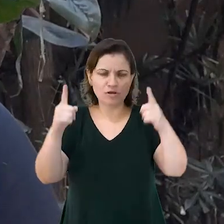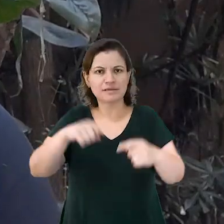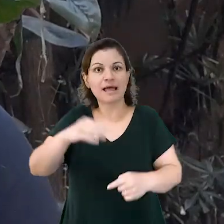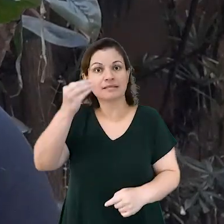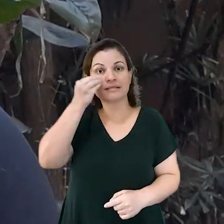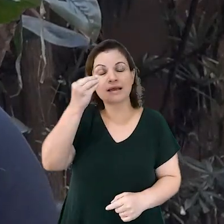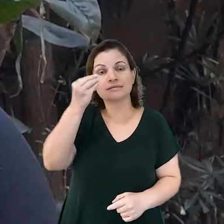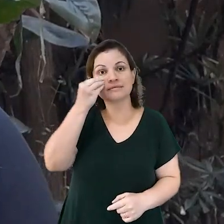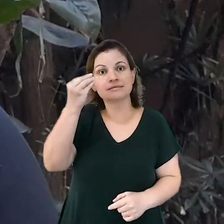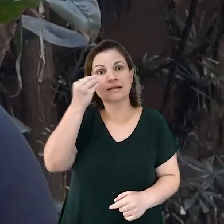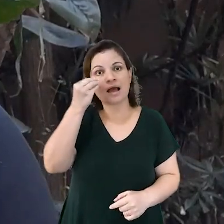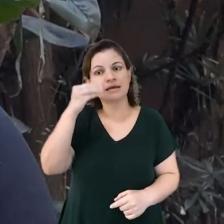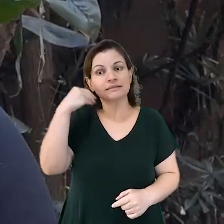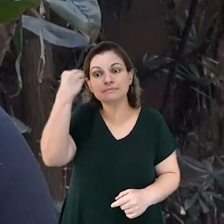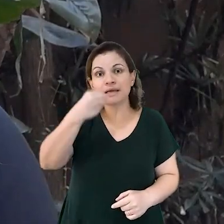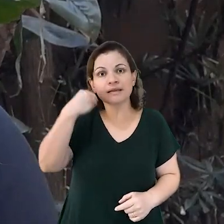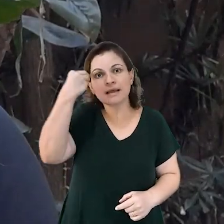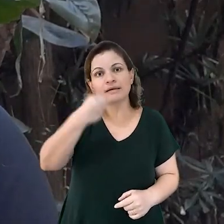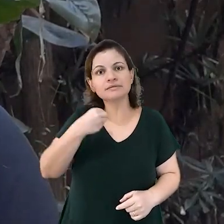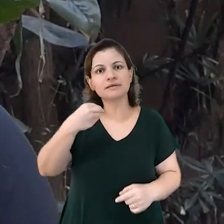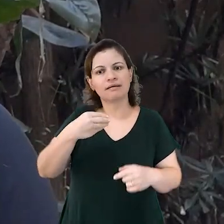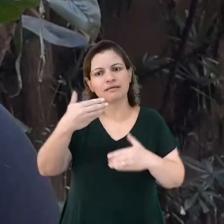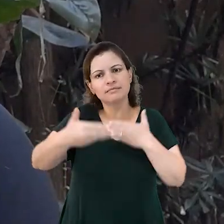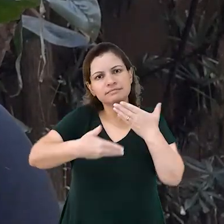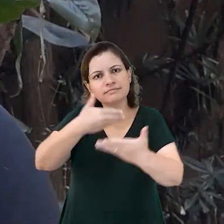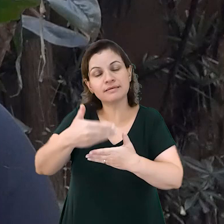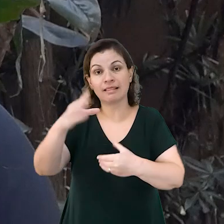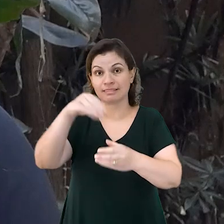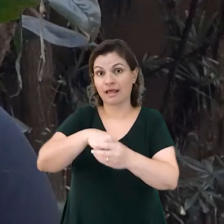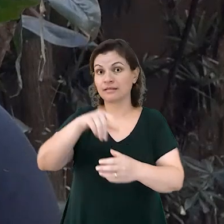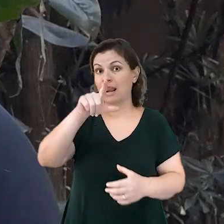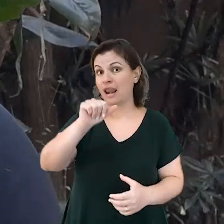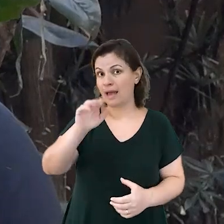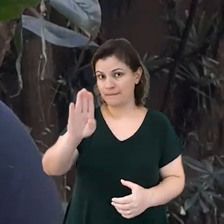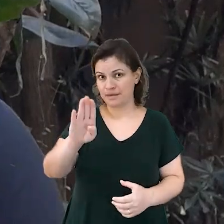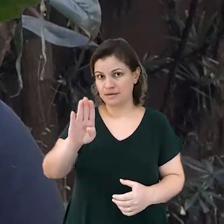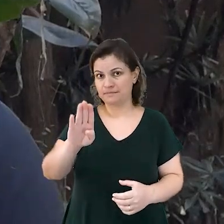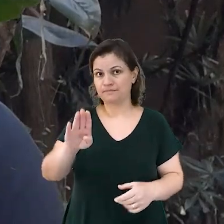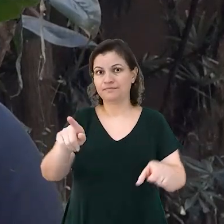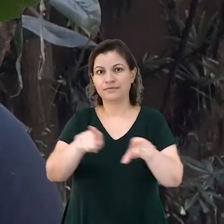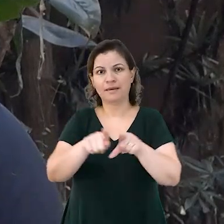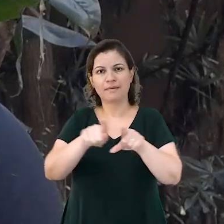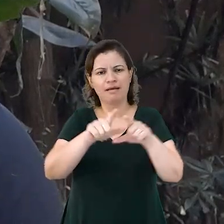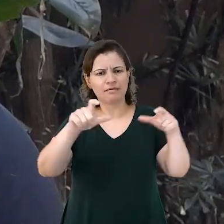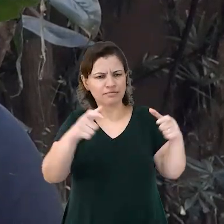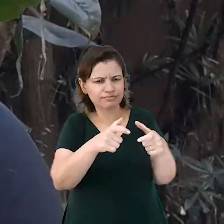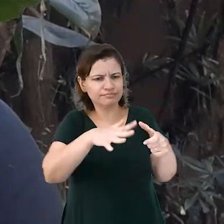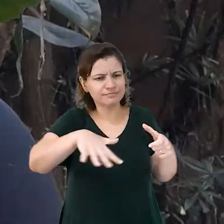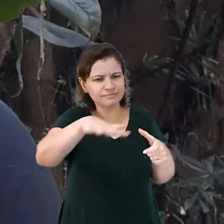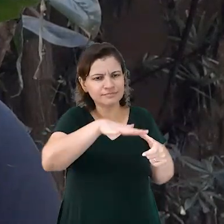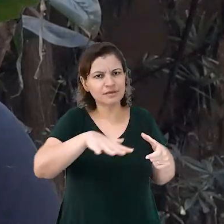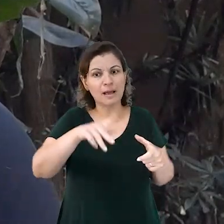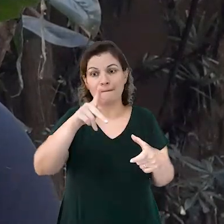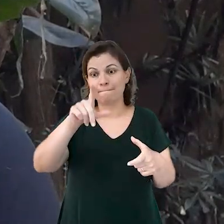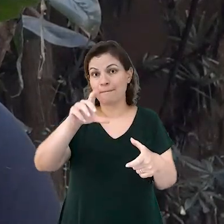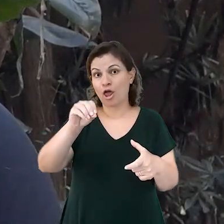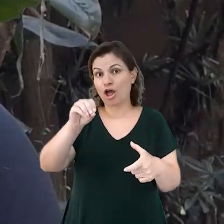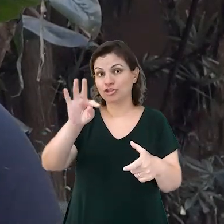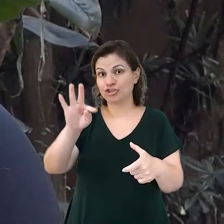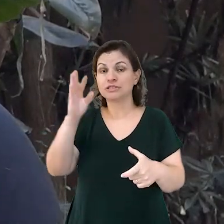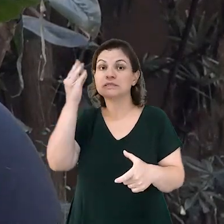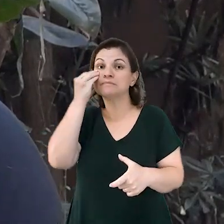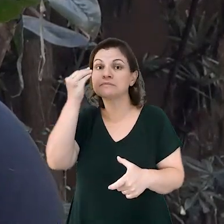que são testadas em experimentos conduzidos em laboratório, em mesocosmos, em plotes